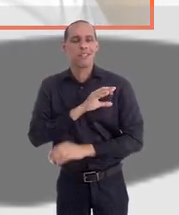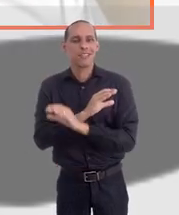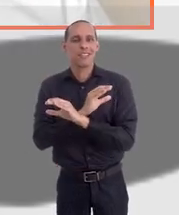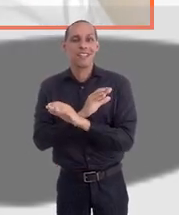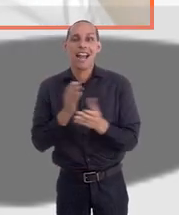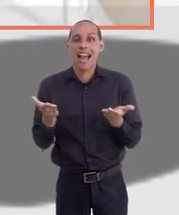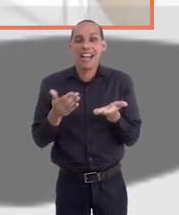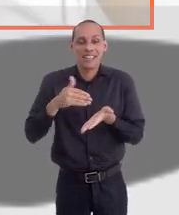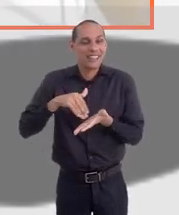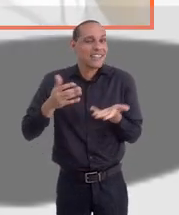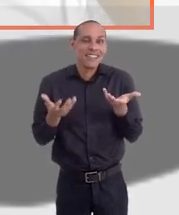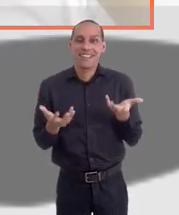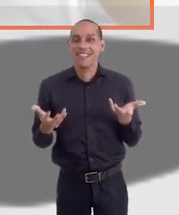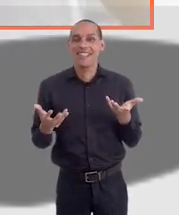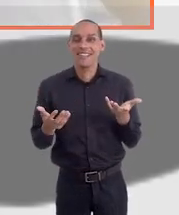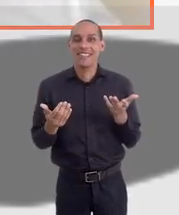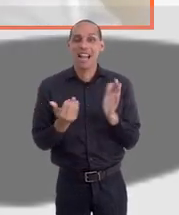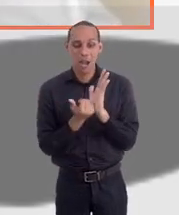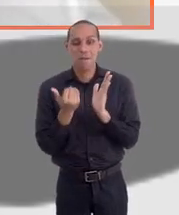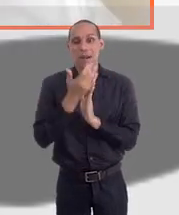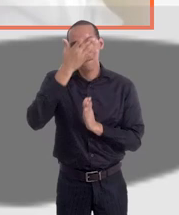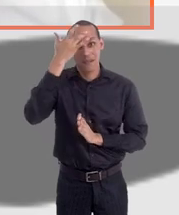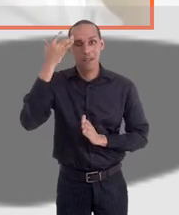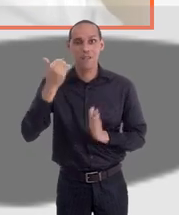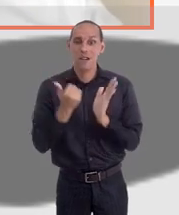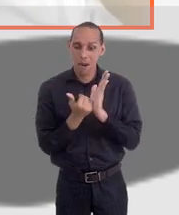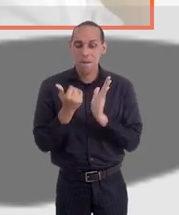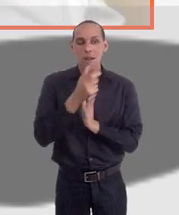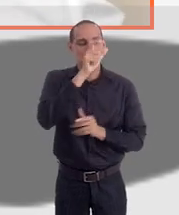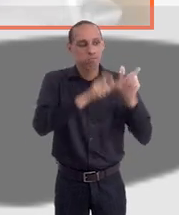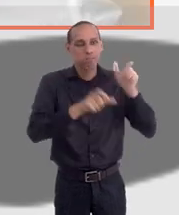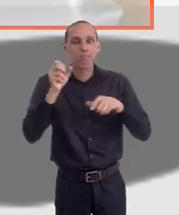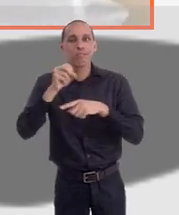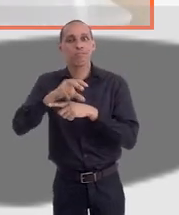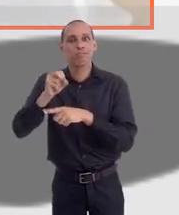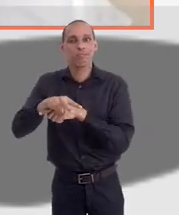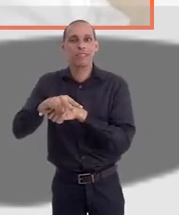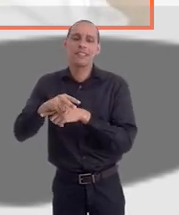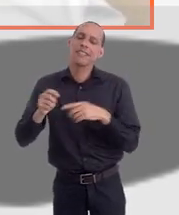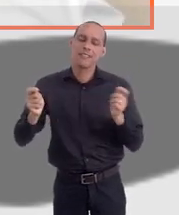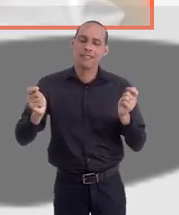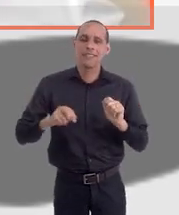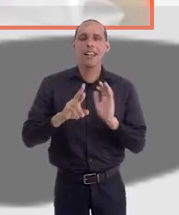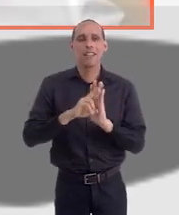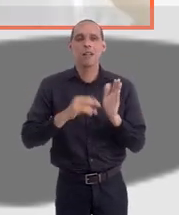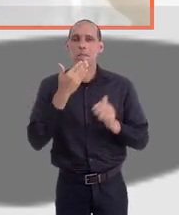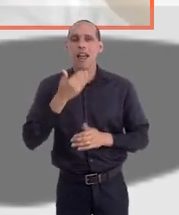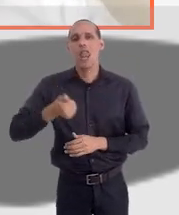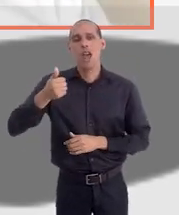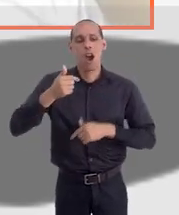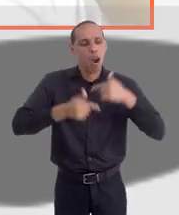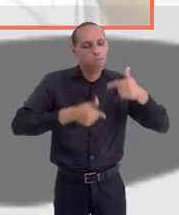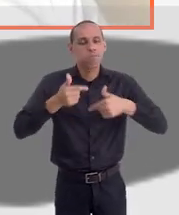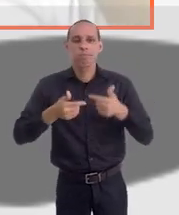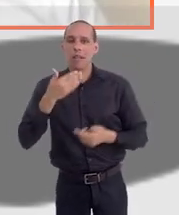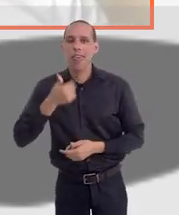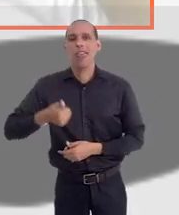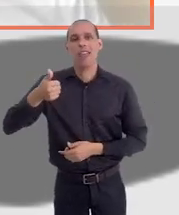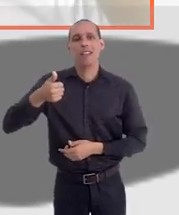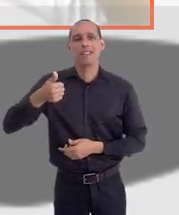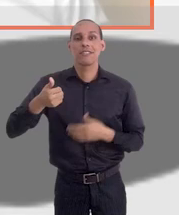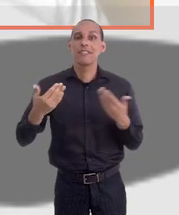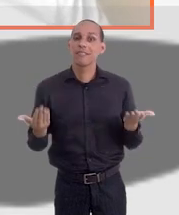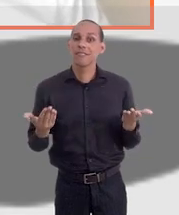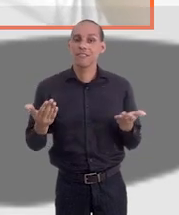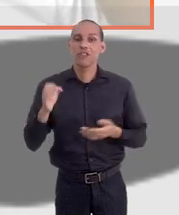agora, quem não quer? O próprio secretário quer. Quanto mais gente, mais recurso de pessoal, mais resultado ele vai ter, mais operações vai ter. E o